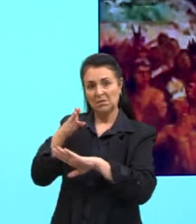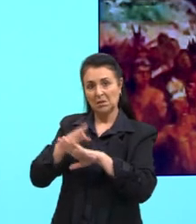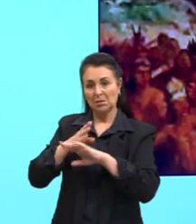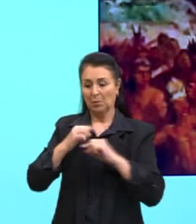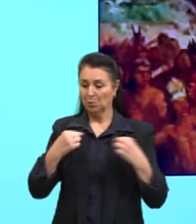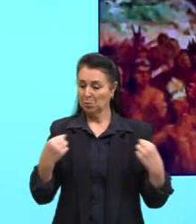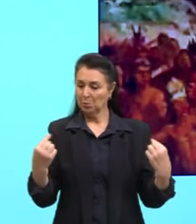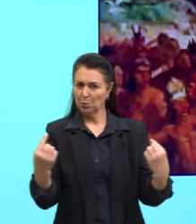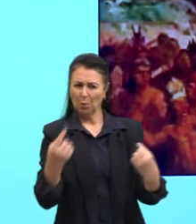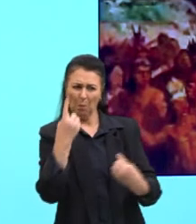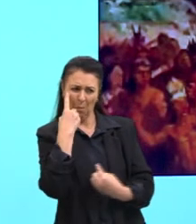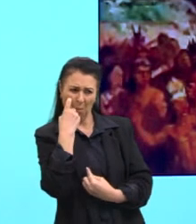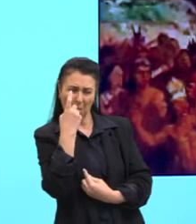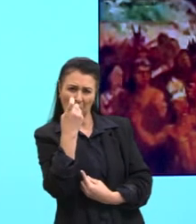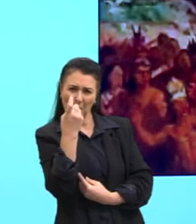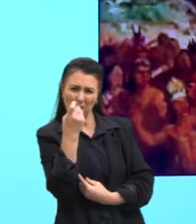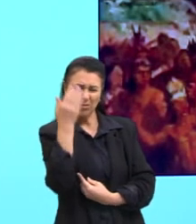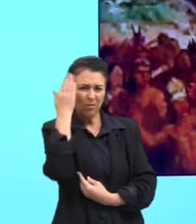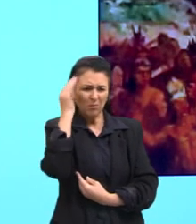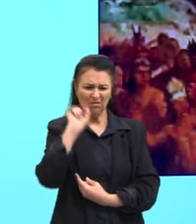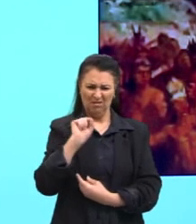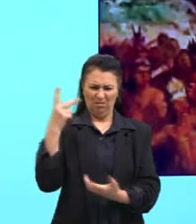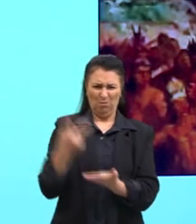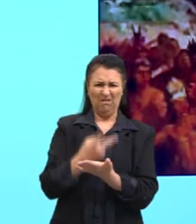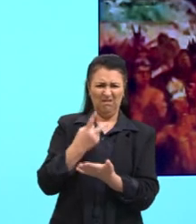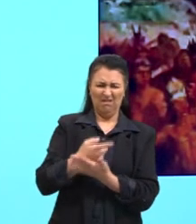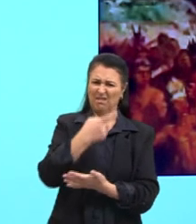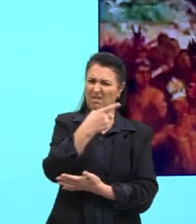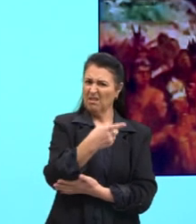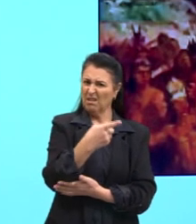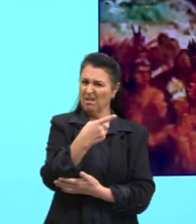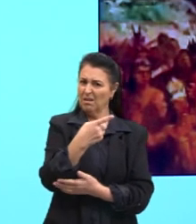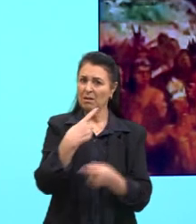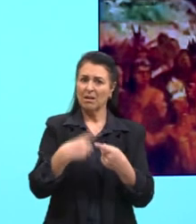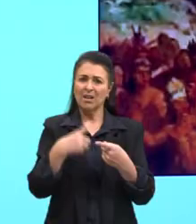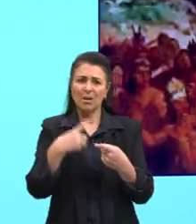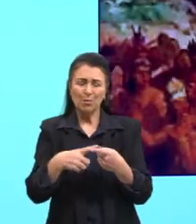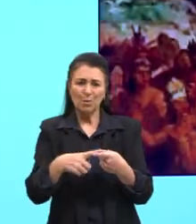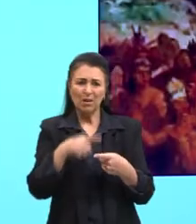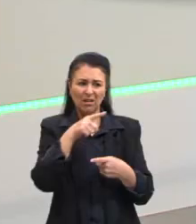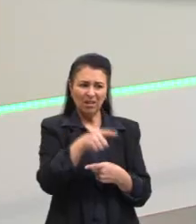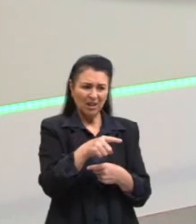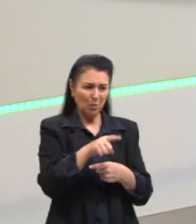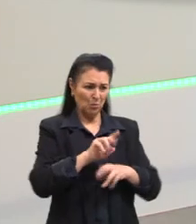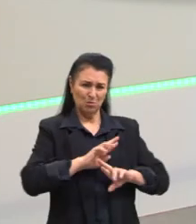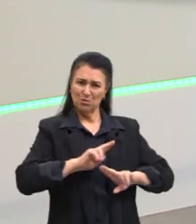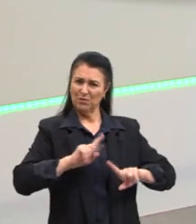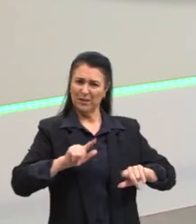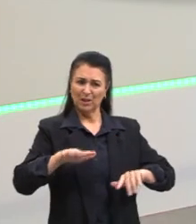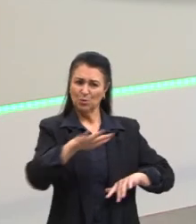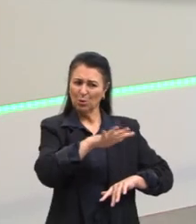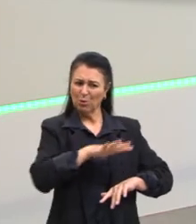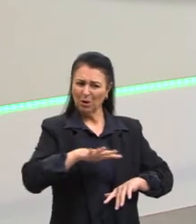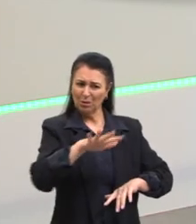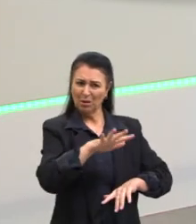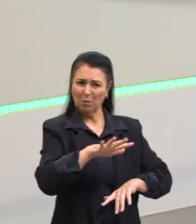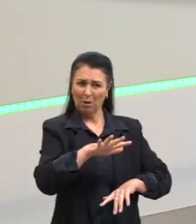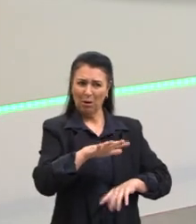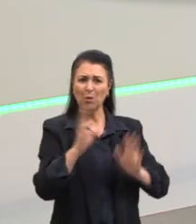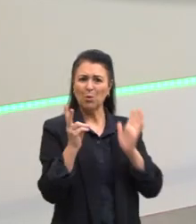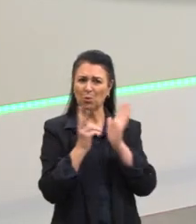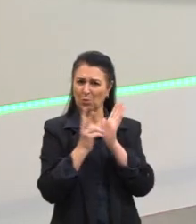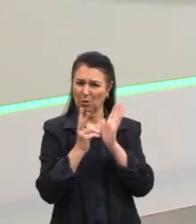curiosos para saber o que estava acontecendo. Porque para eles, aquele ritual era muito diferente do ritual que eles costumavam